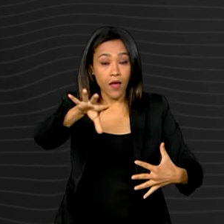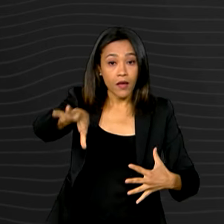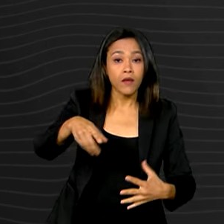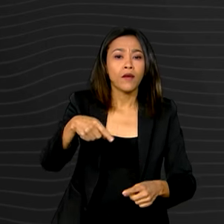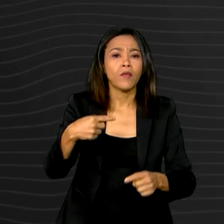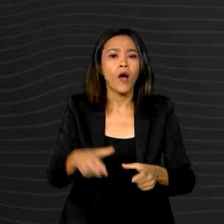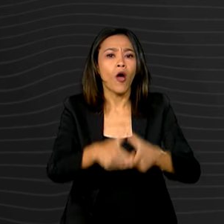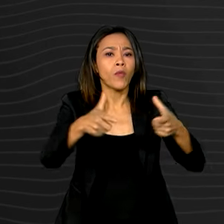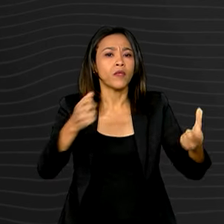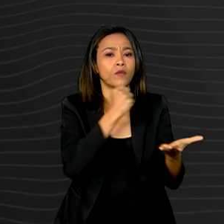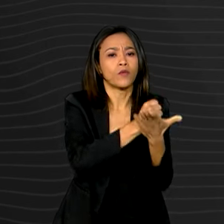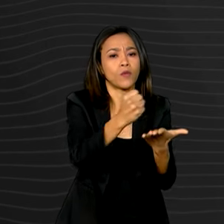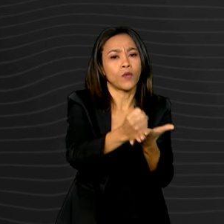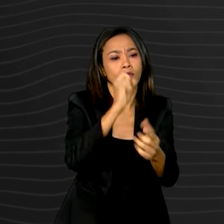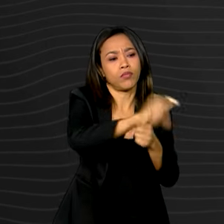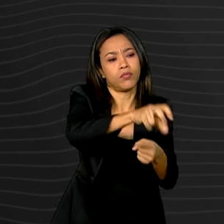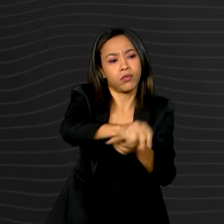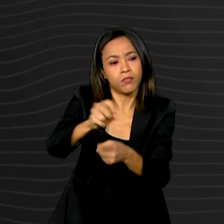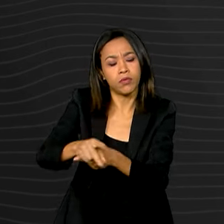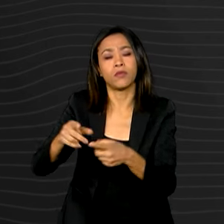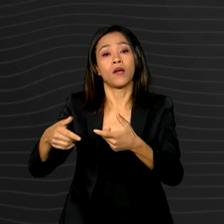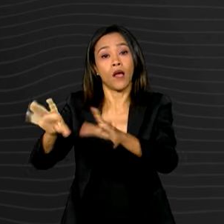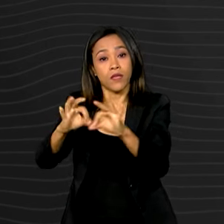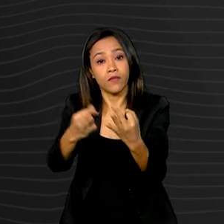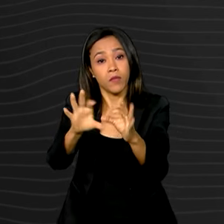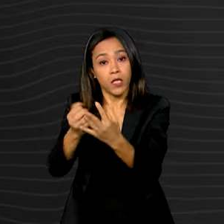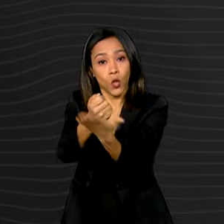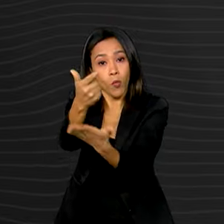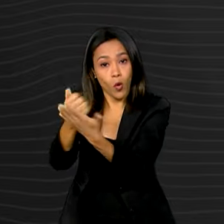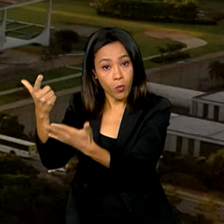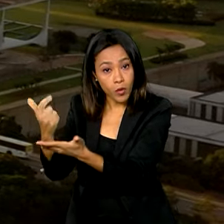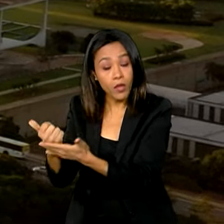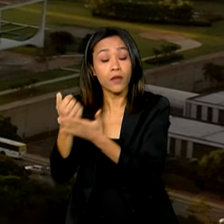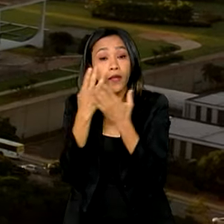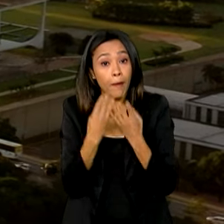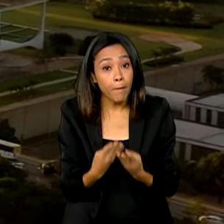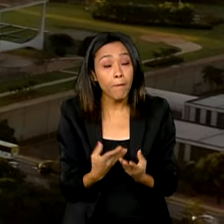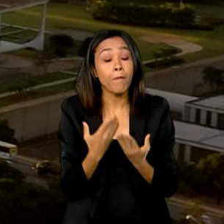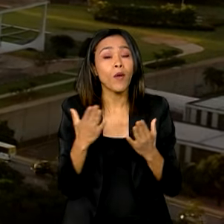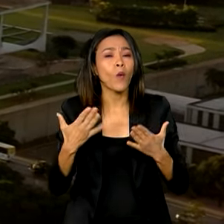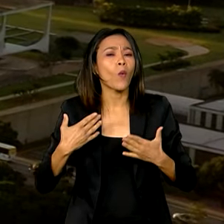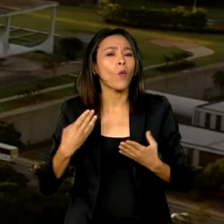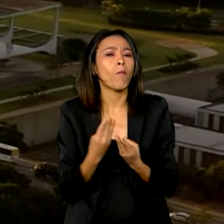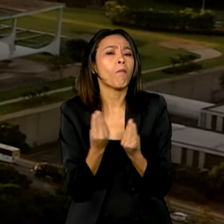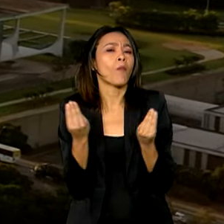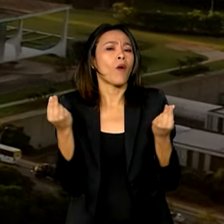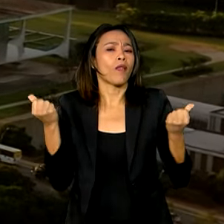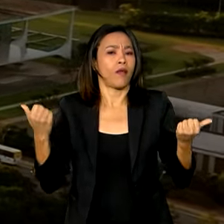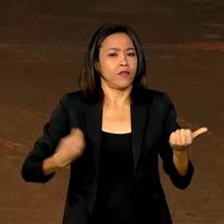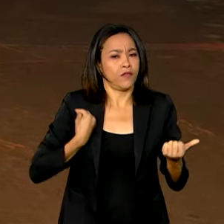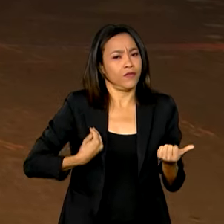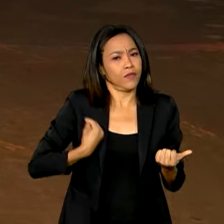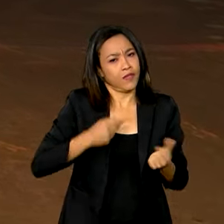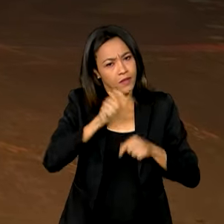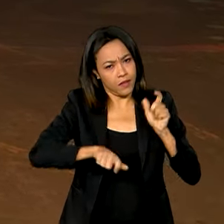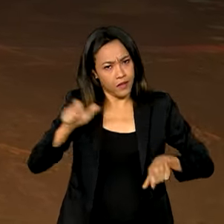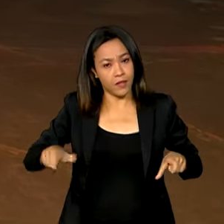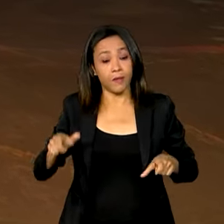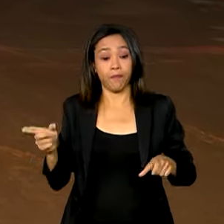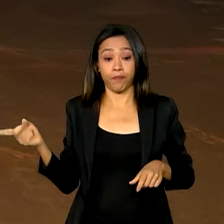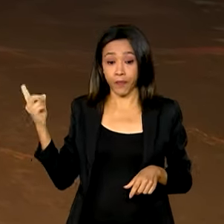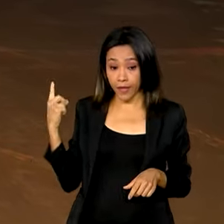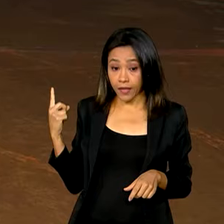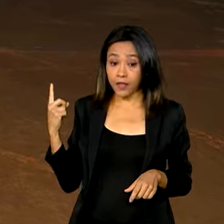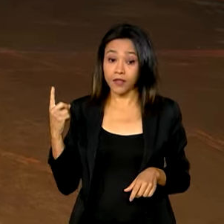empregos, o consumo das famílias e melhor qualidade de vida. O resultado do segundo trimestre já fez a